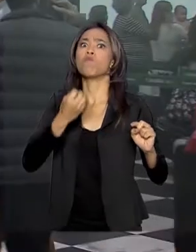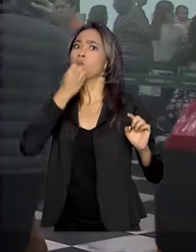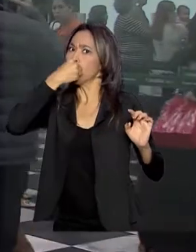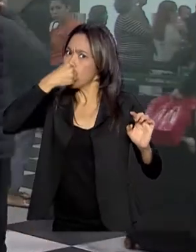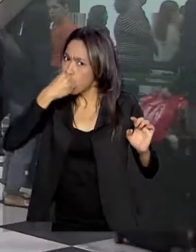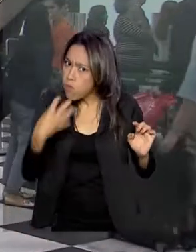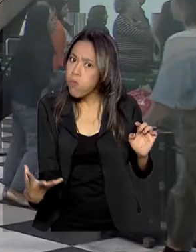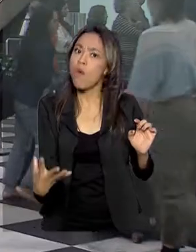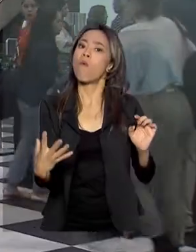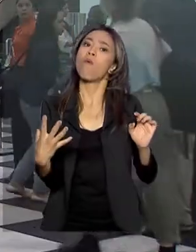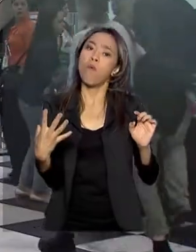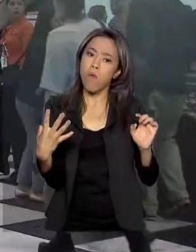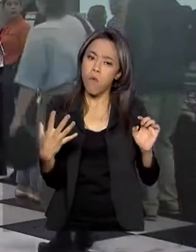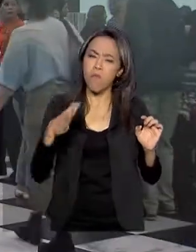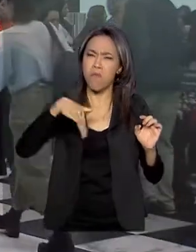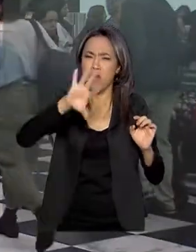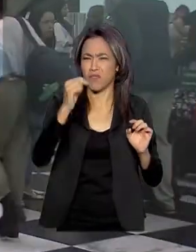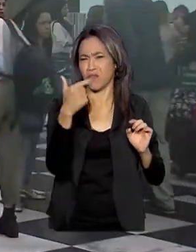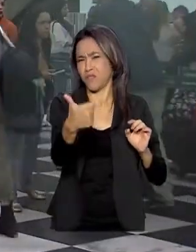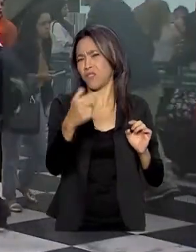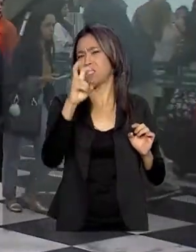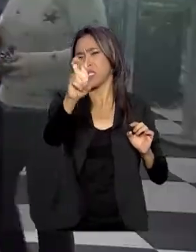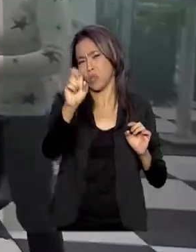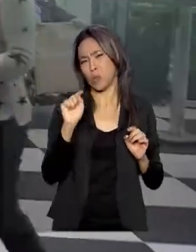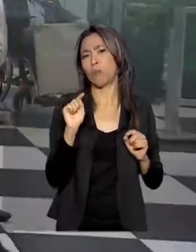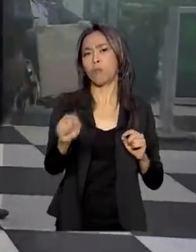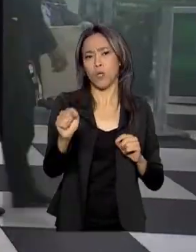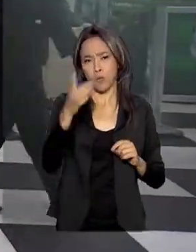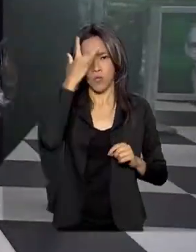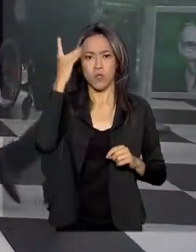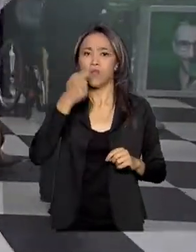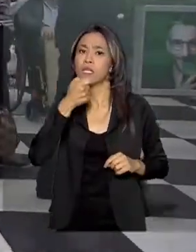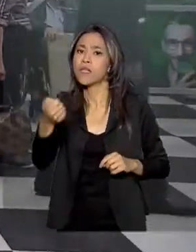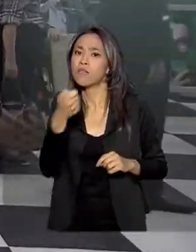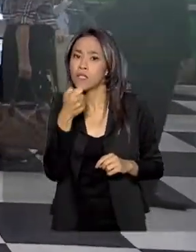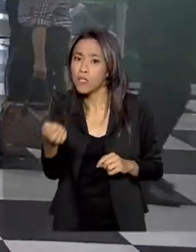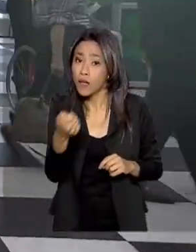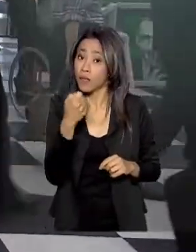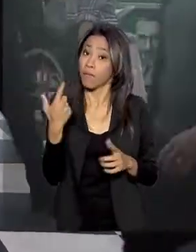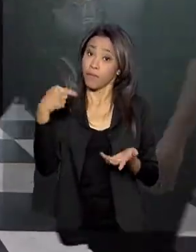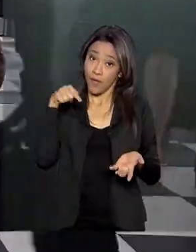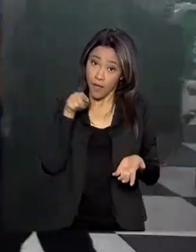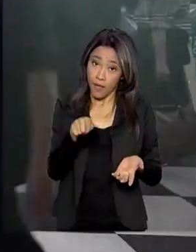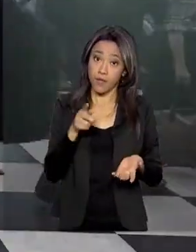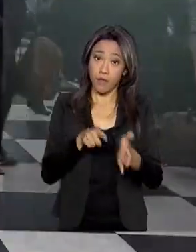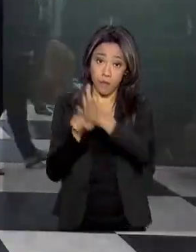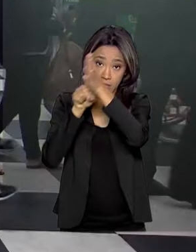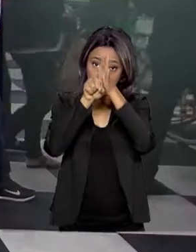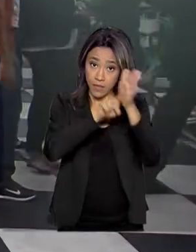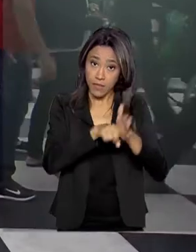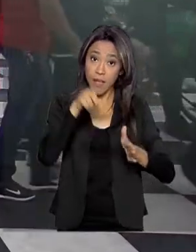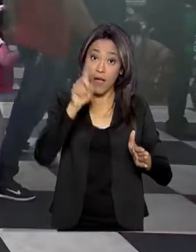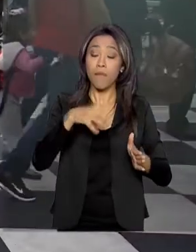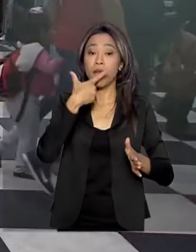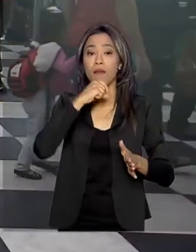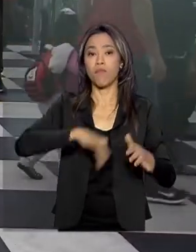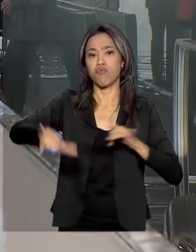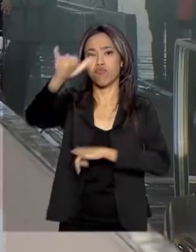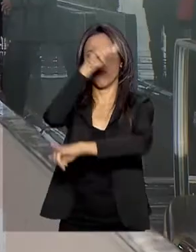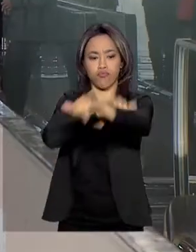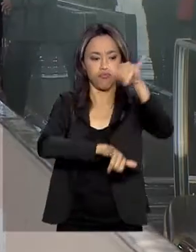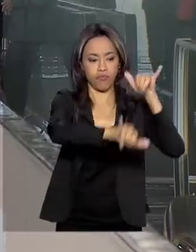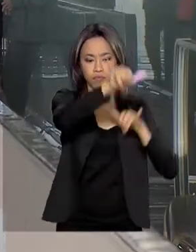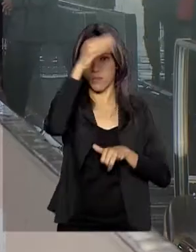91% dos mais de 25 mil passageiros entrevistados. A pesquisa avalia a experiência nos voos domésticos e internacionais em